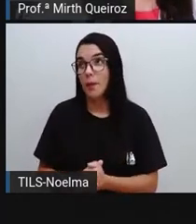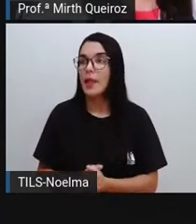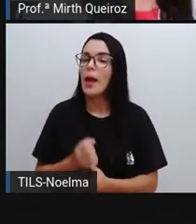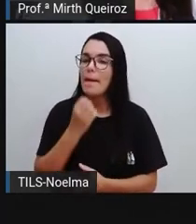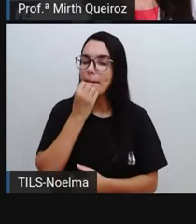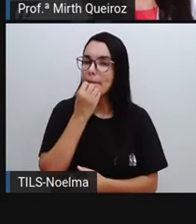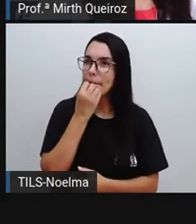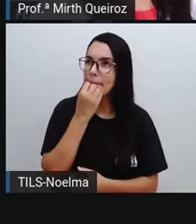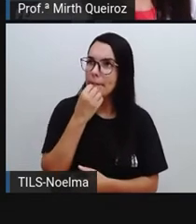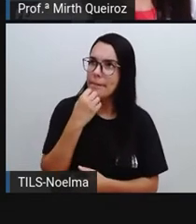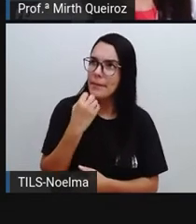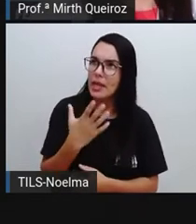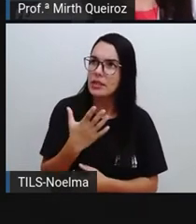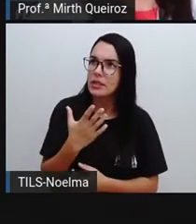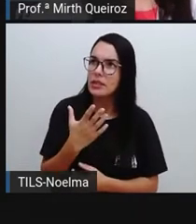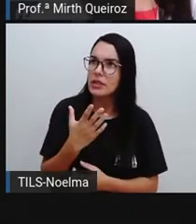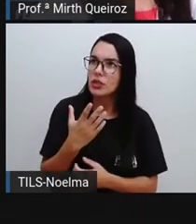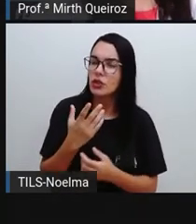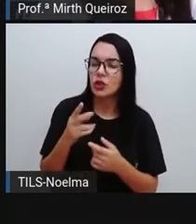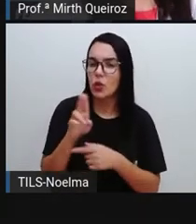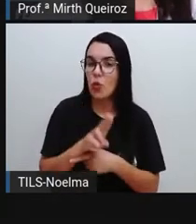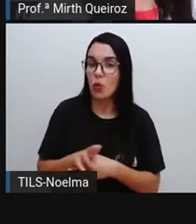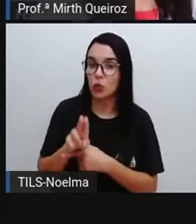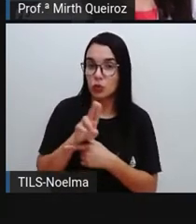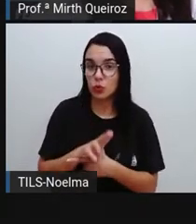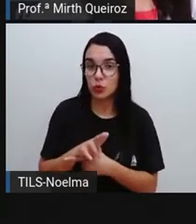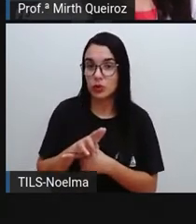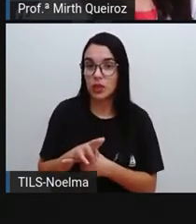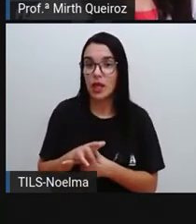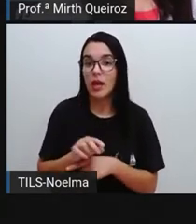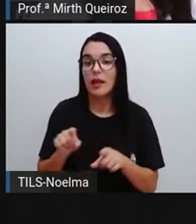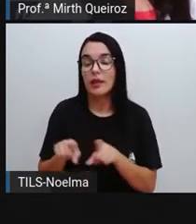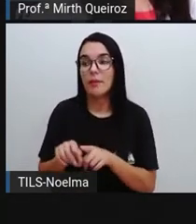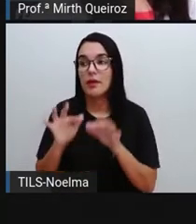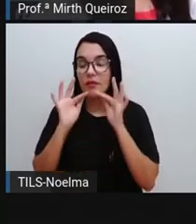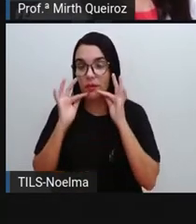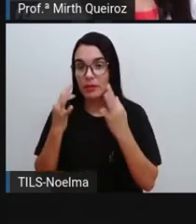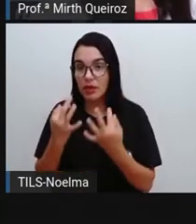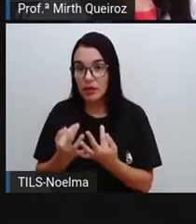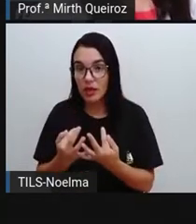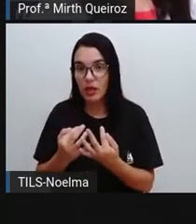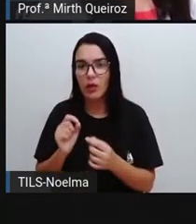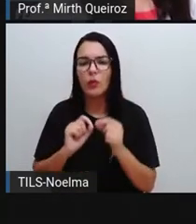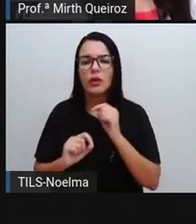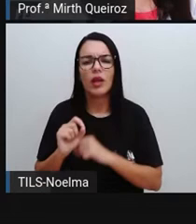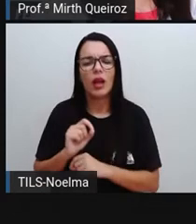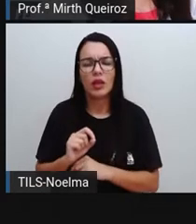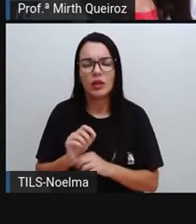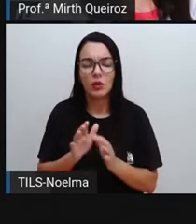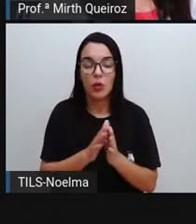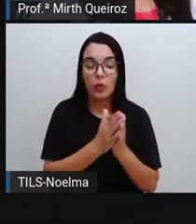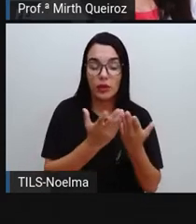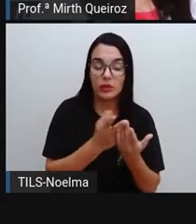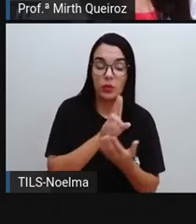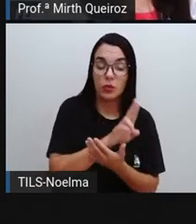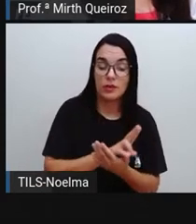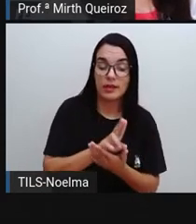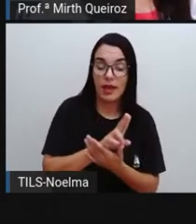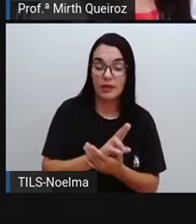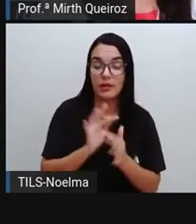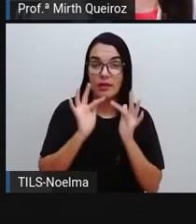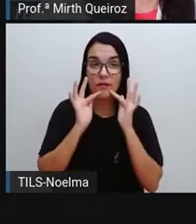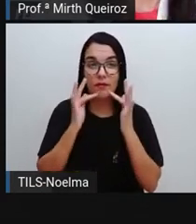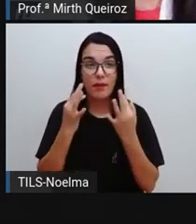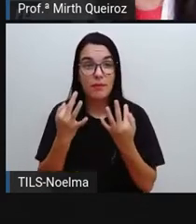familiar são os bens utilizados pelos indivíduos ou família. Então, quando a gente viu lá no início, quando a gente estava nos